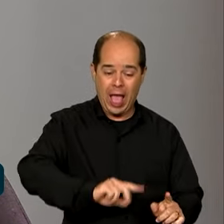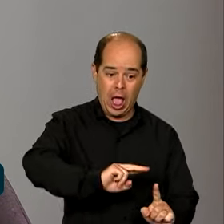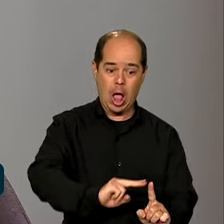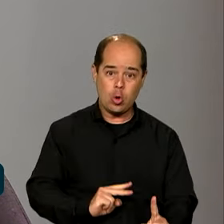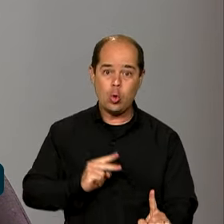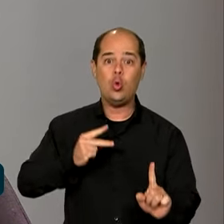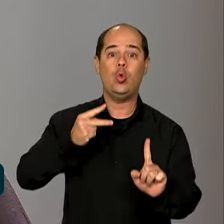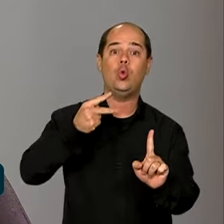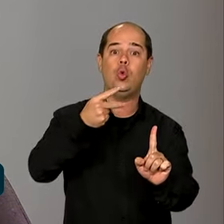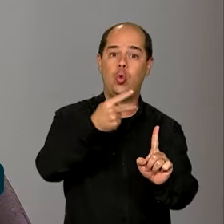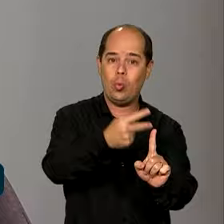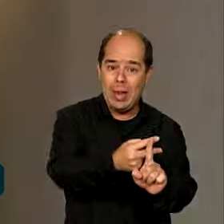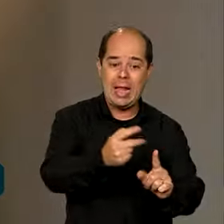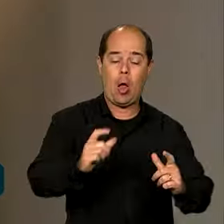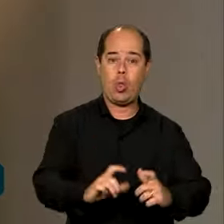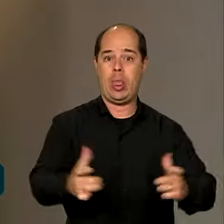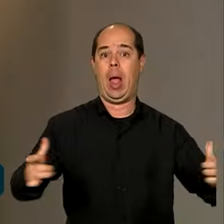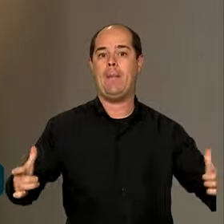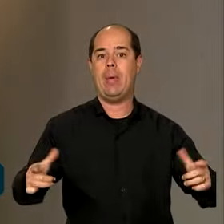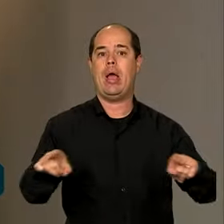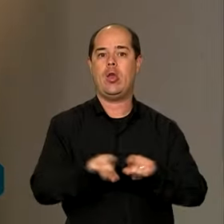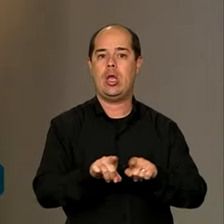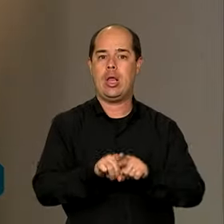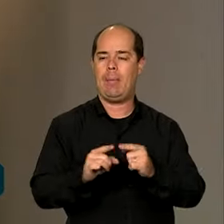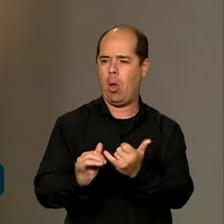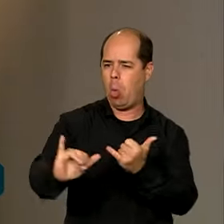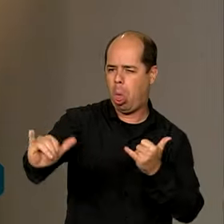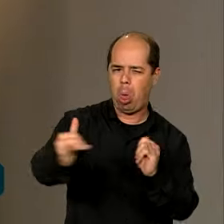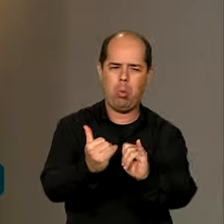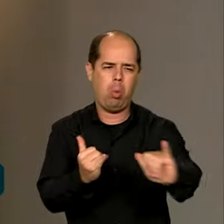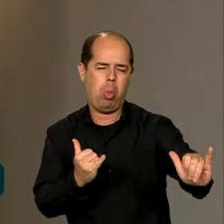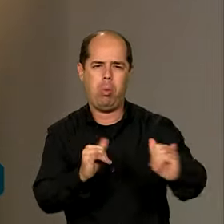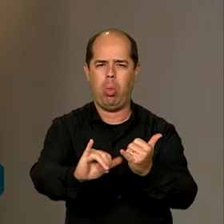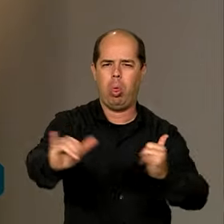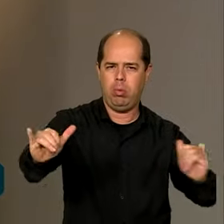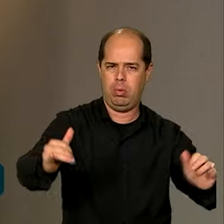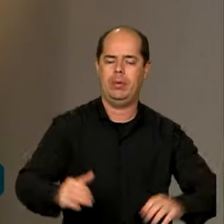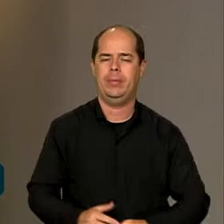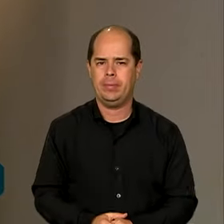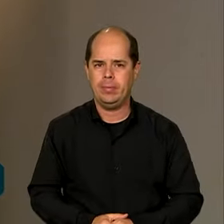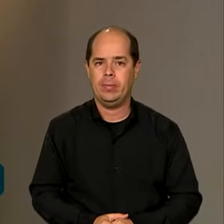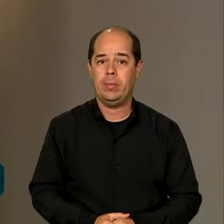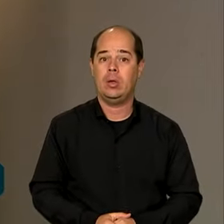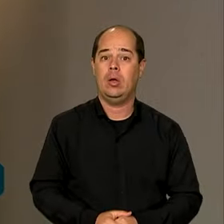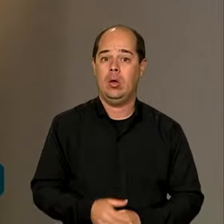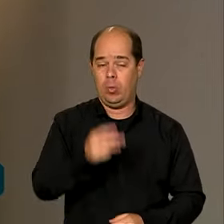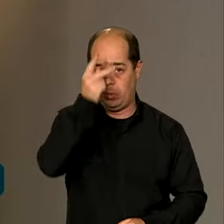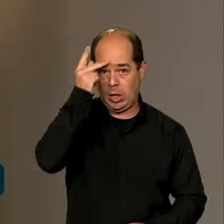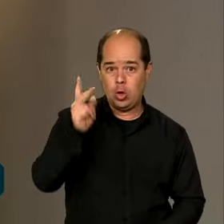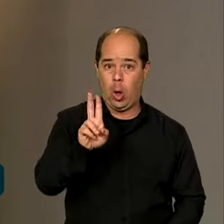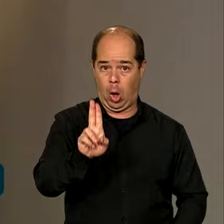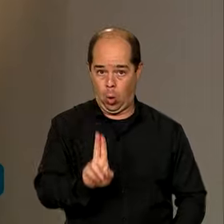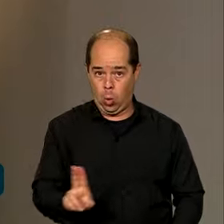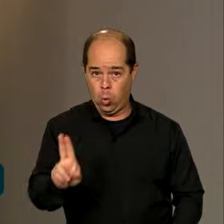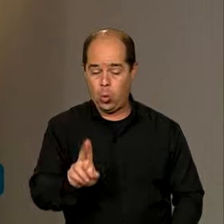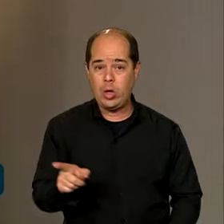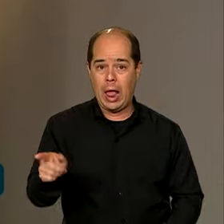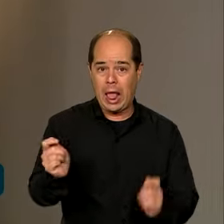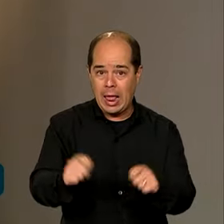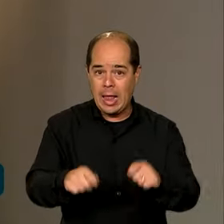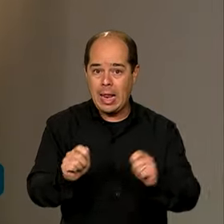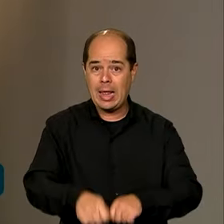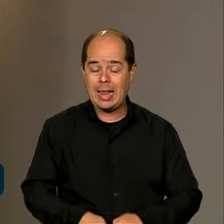o tamanho e a capilaridade dessa rede. Então, os usuários vão conseguir se